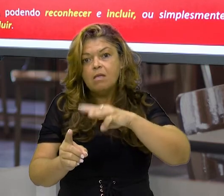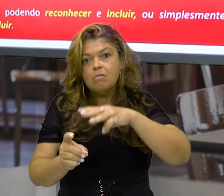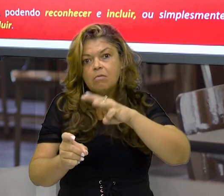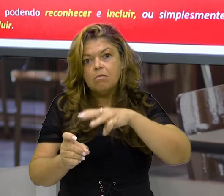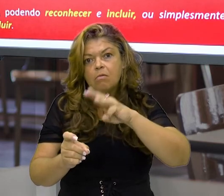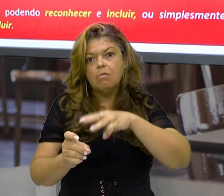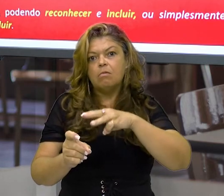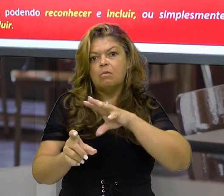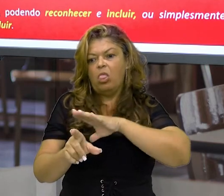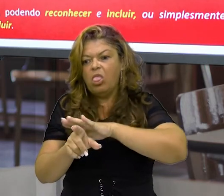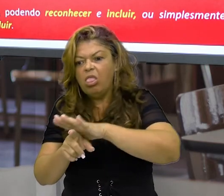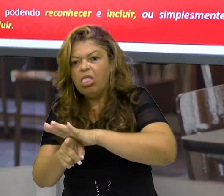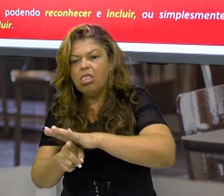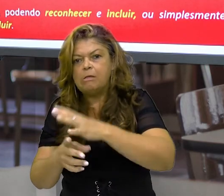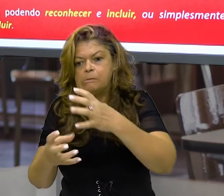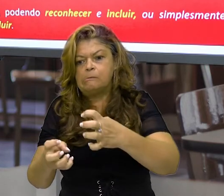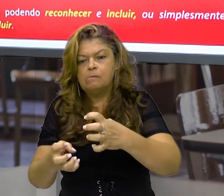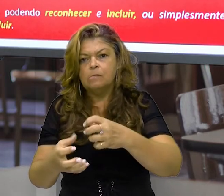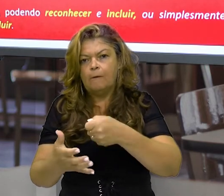de um produto social.